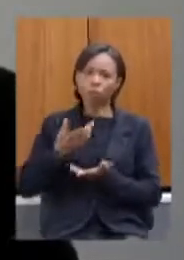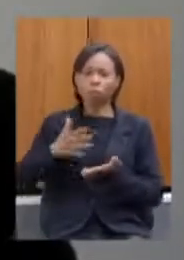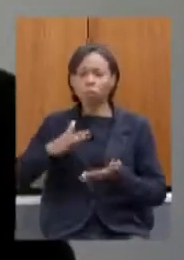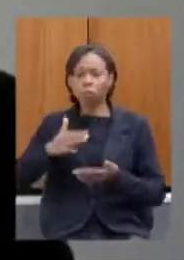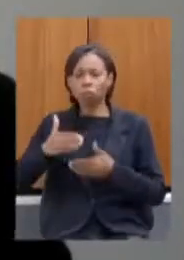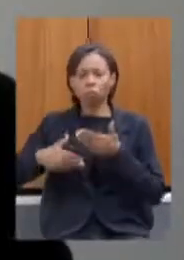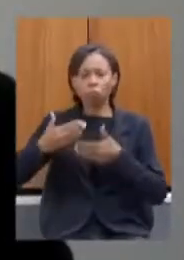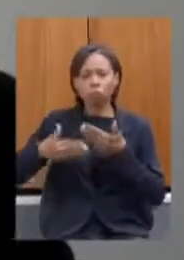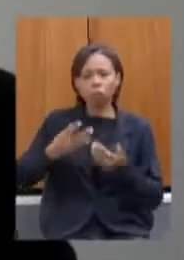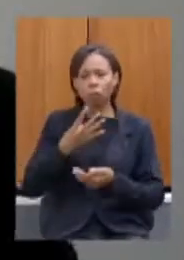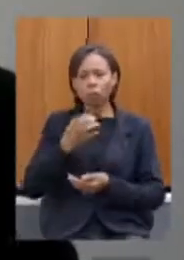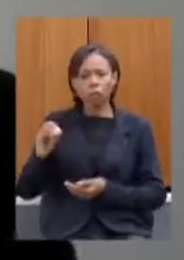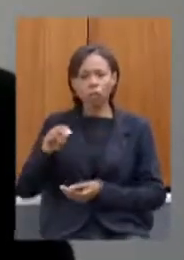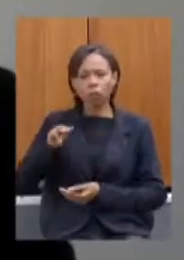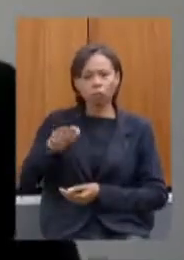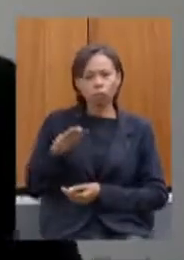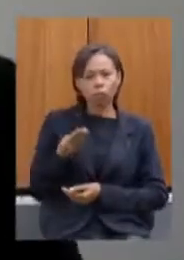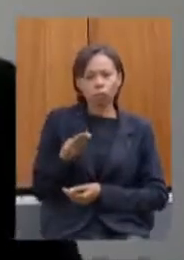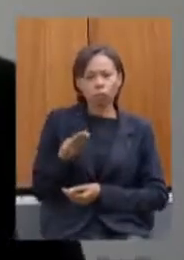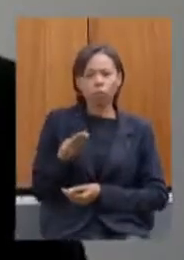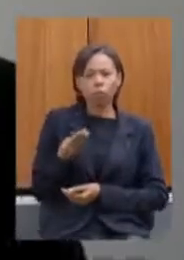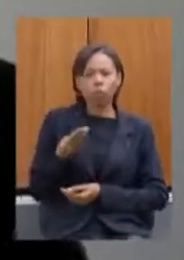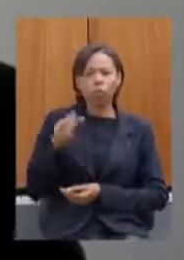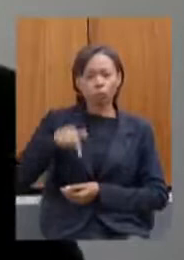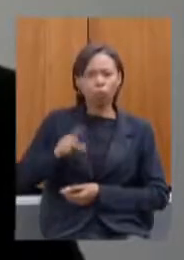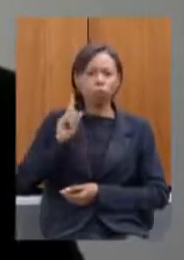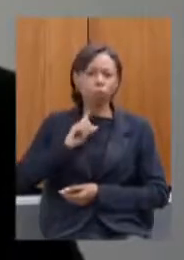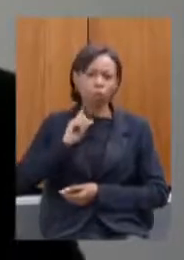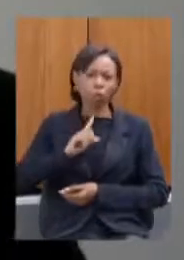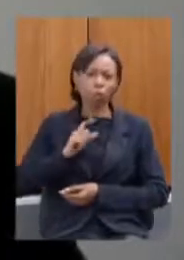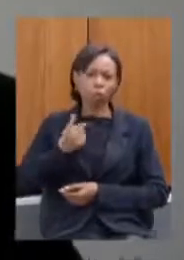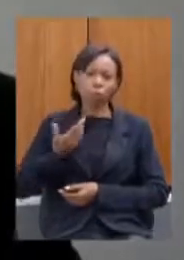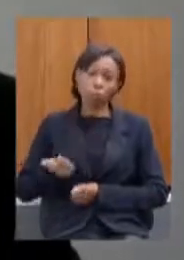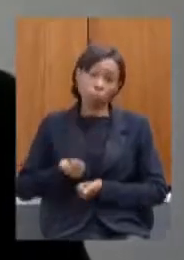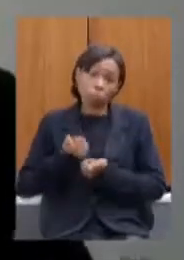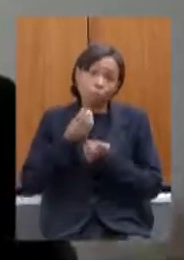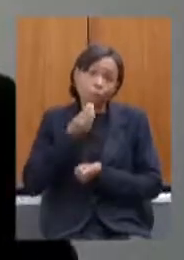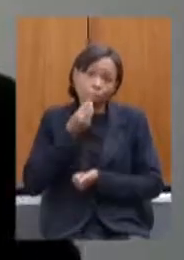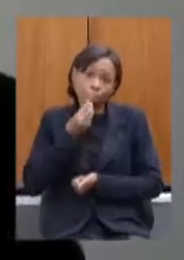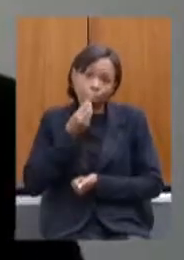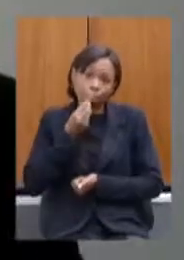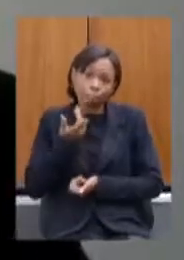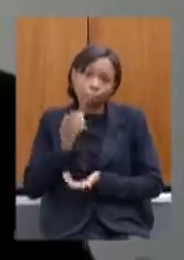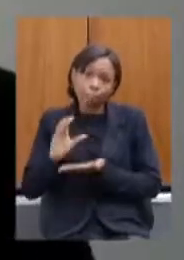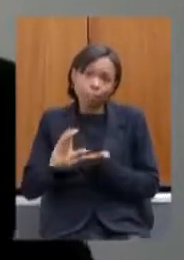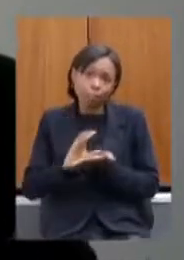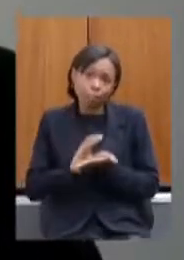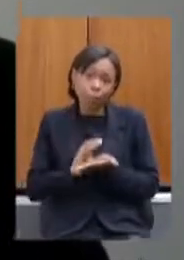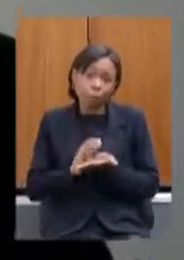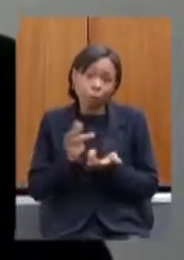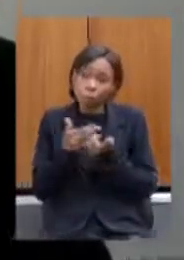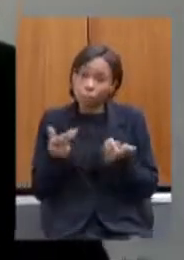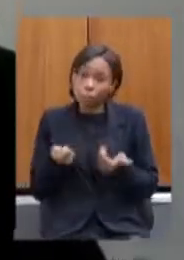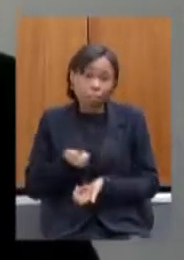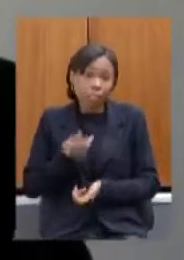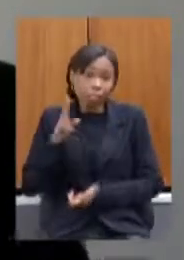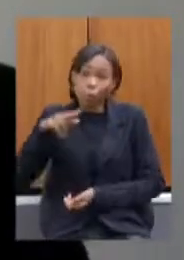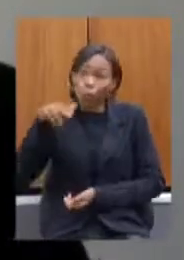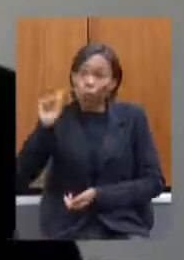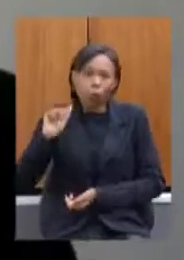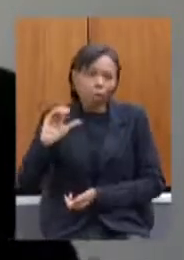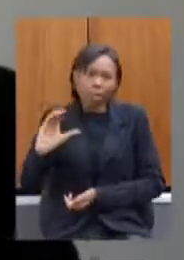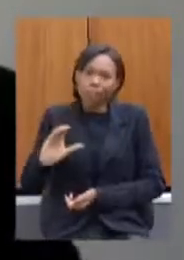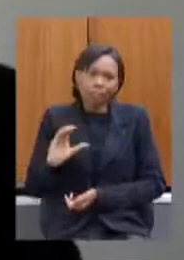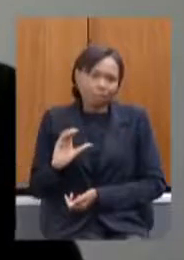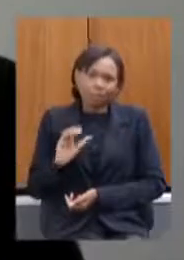500 milhões por ano para o Estado melhor do que havendo só uma expectativa de receber uma coisa que nunca seria resolvida uma vez que a